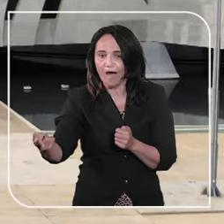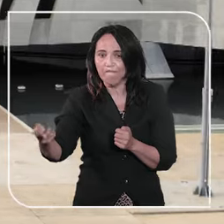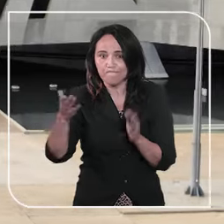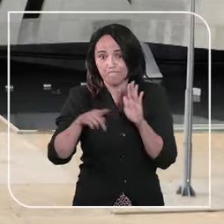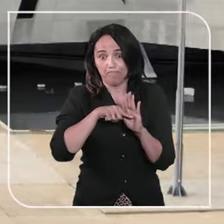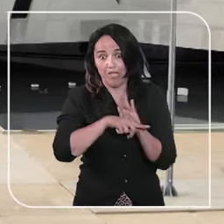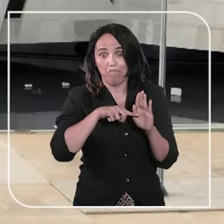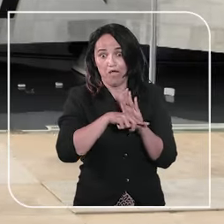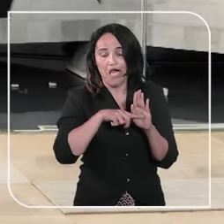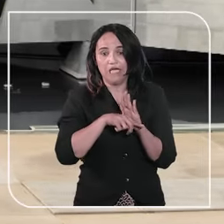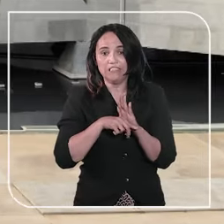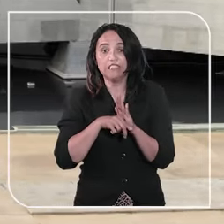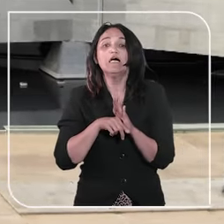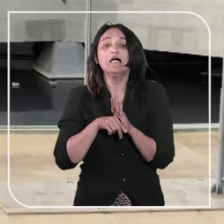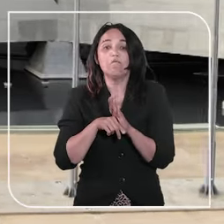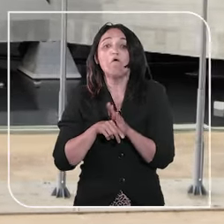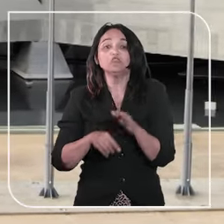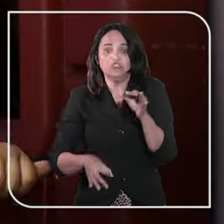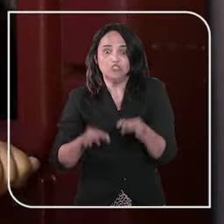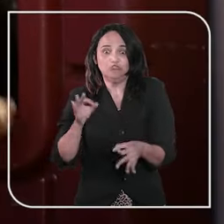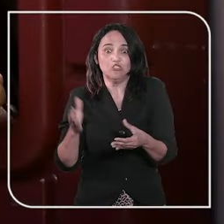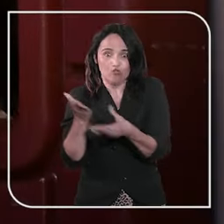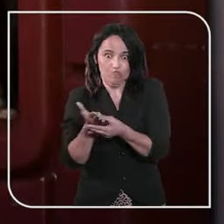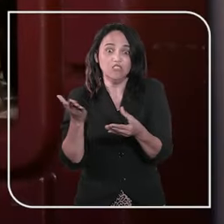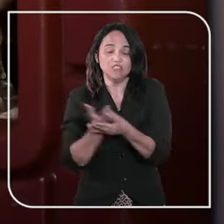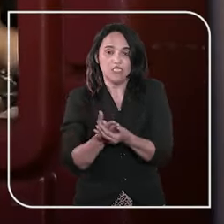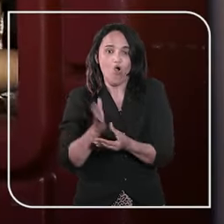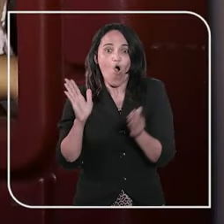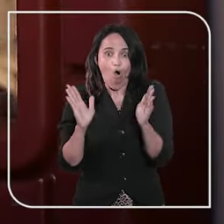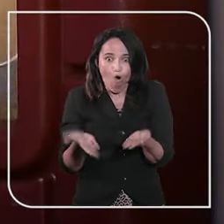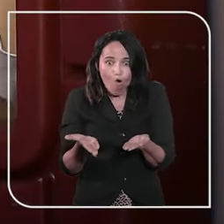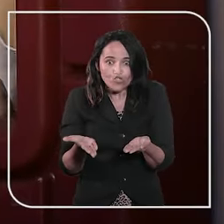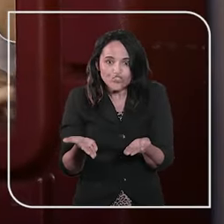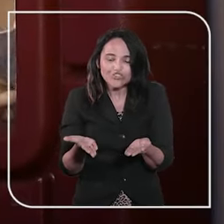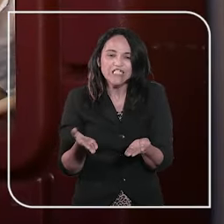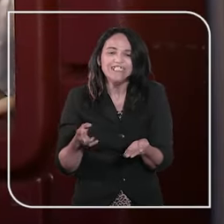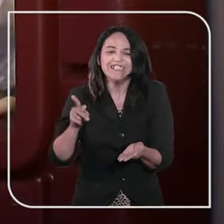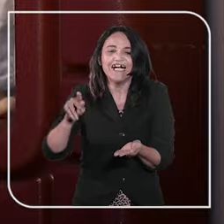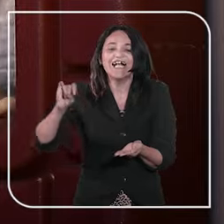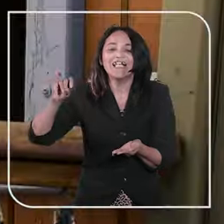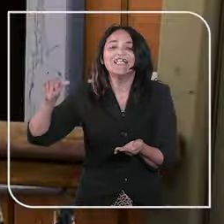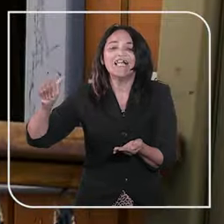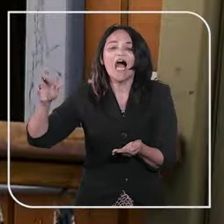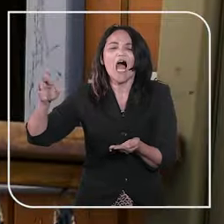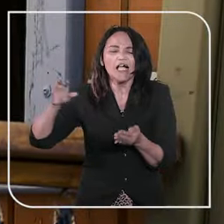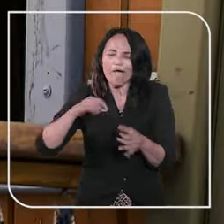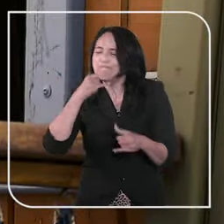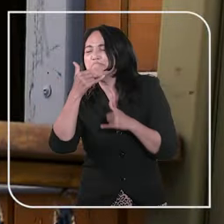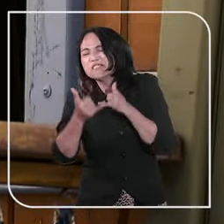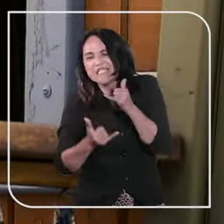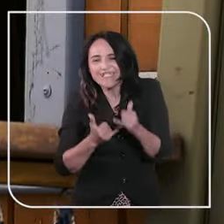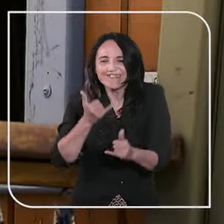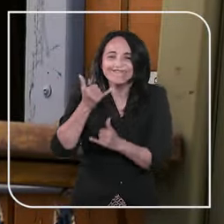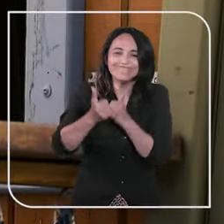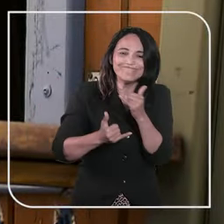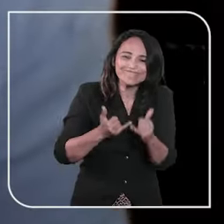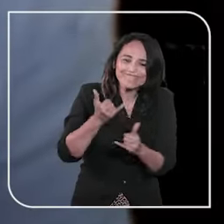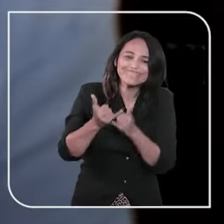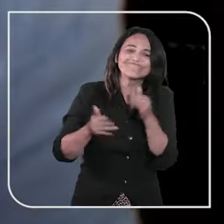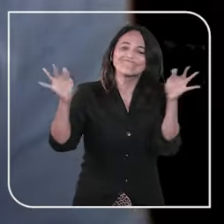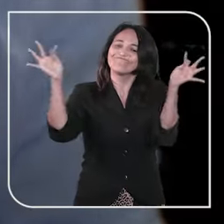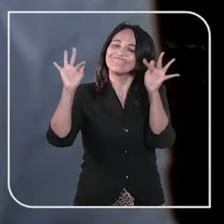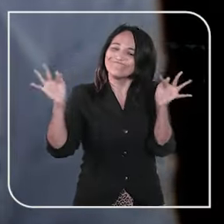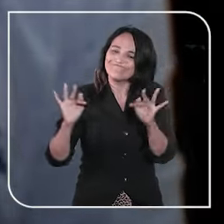de liminar também no STJ. Hoje, aos quatro anos, Chiara é uma menina alegre e brincalhona que está